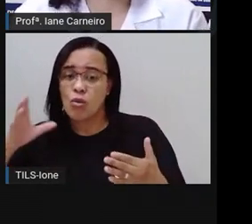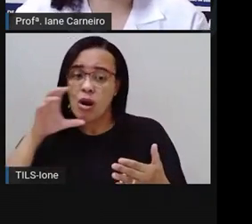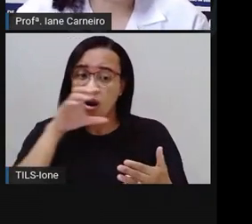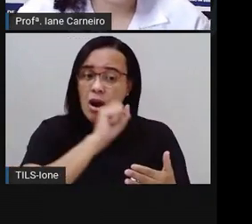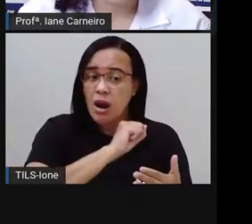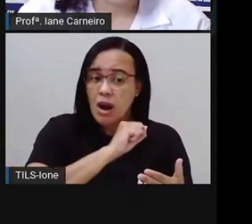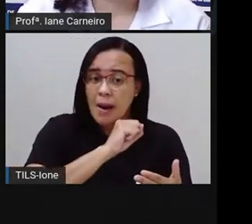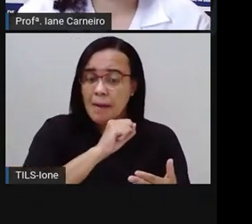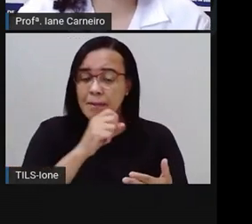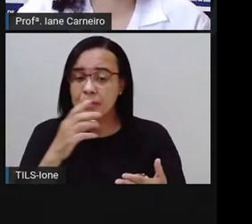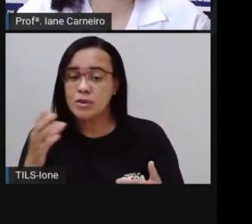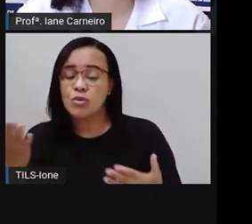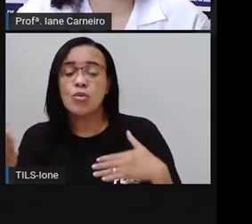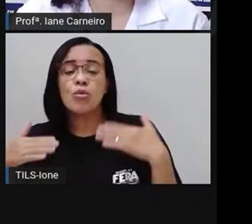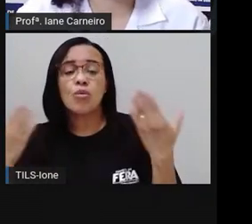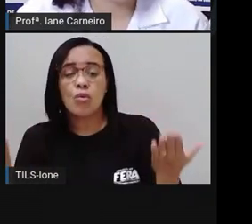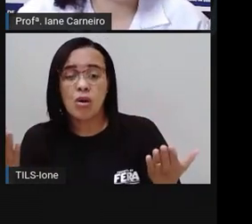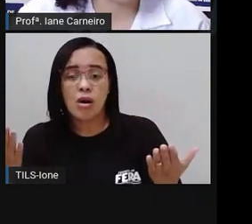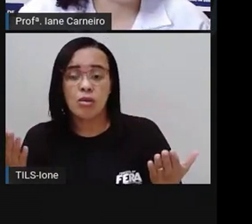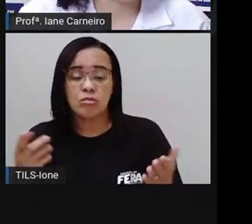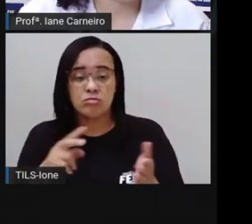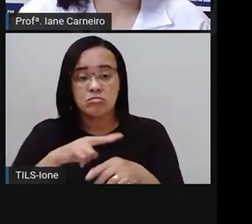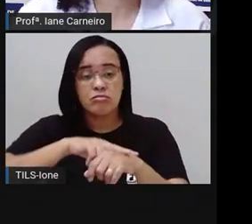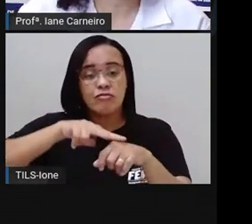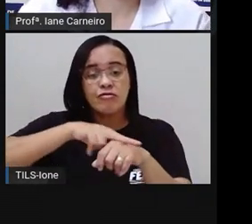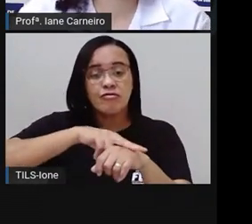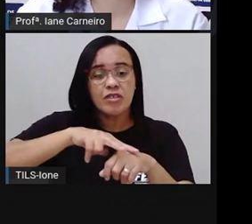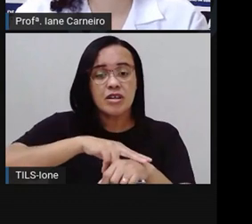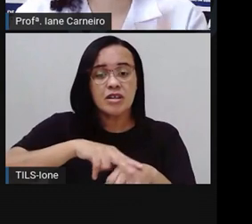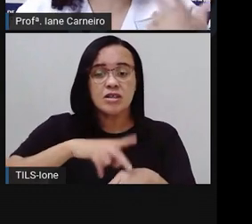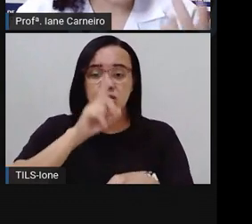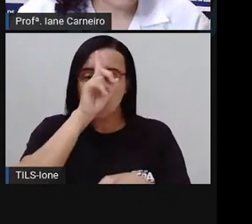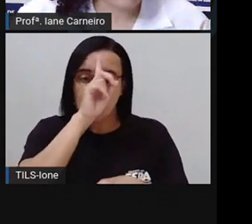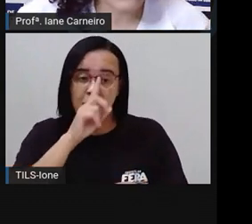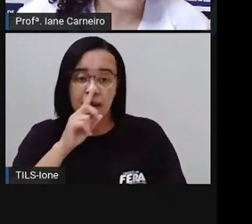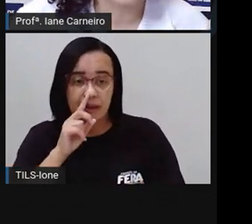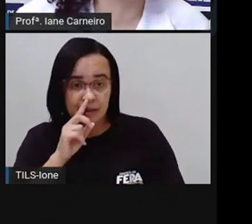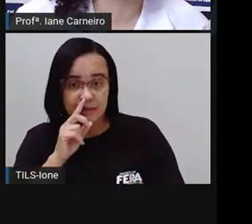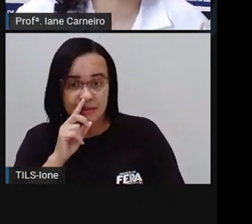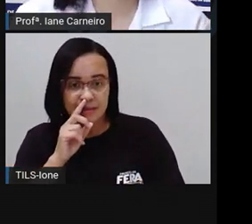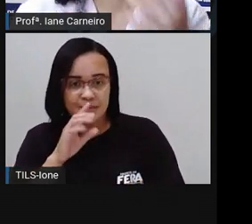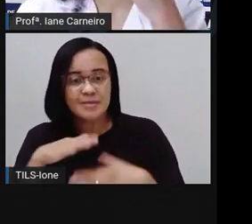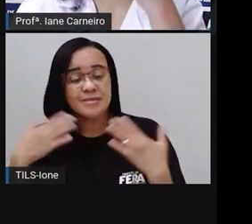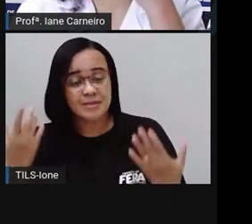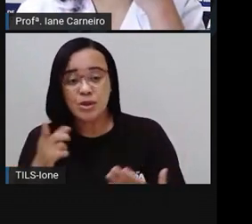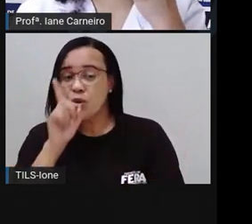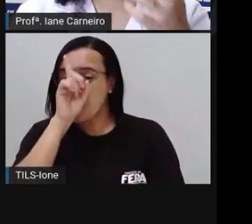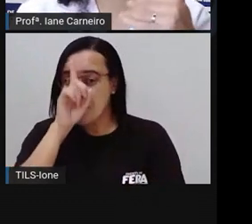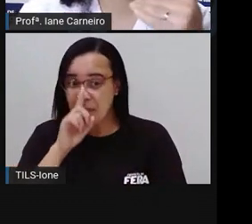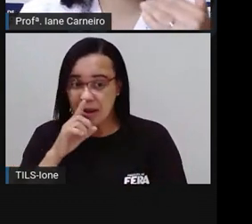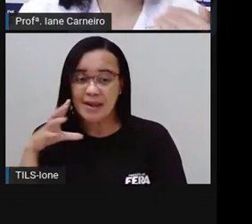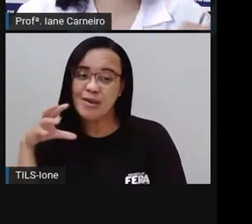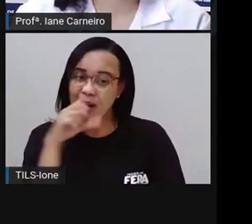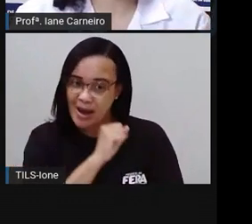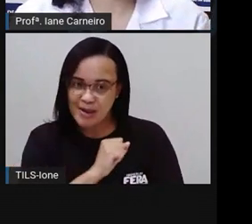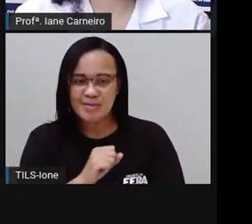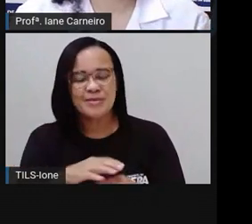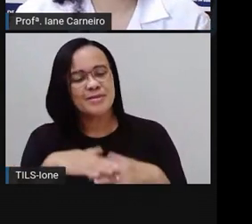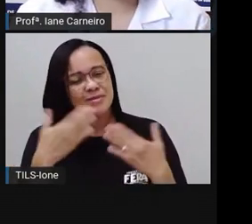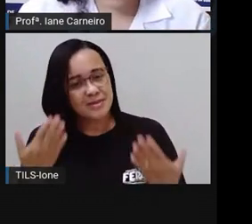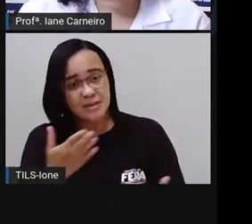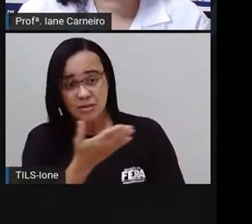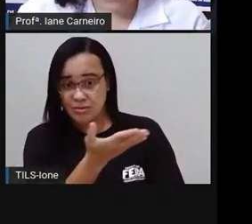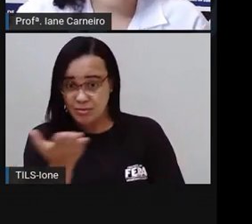o caminho verde ou o caminho amarelo? O caminho amarelo, né? Então, vocês podem fazer